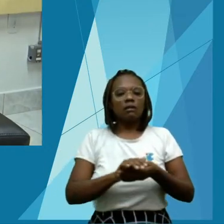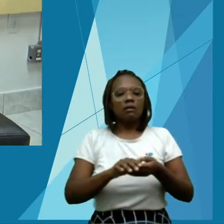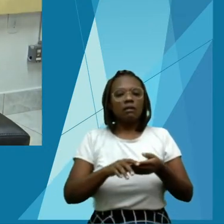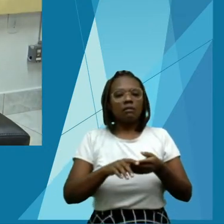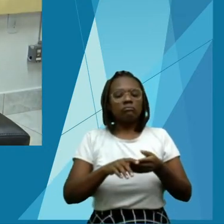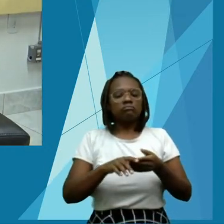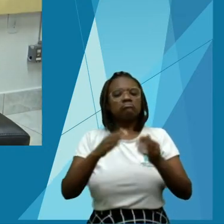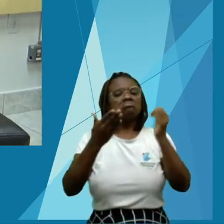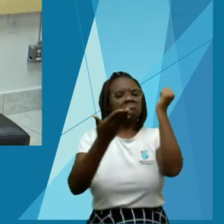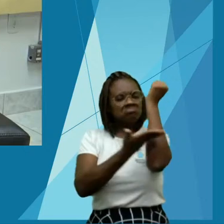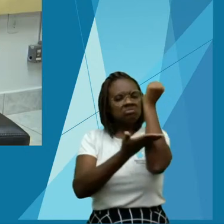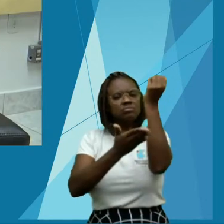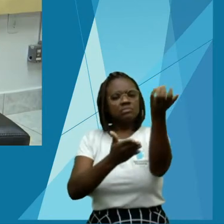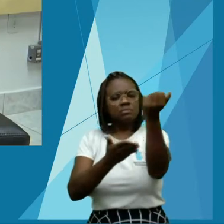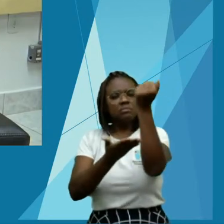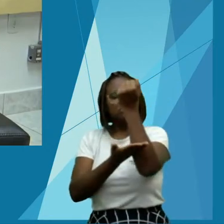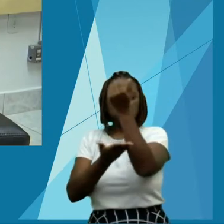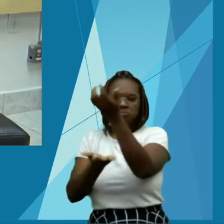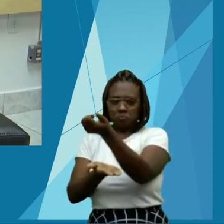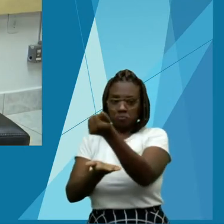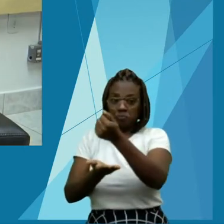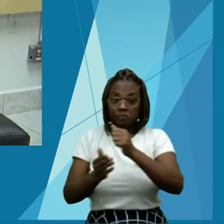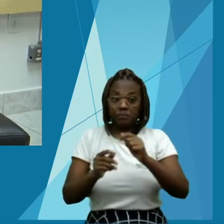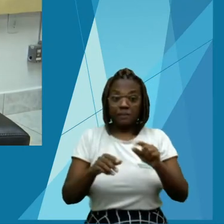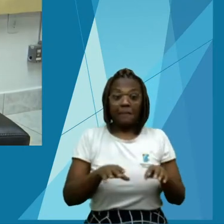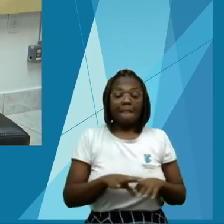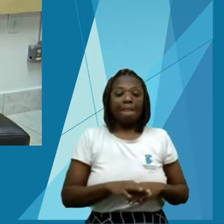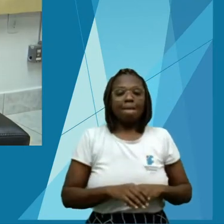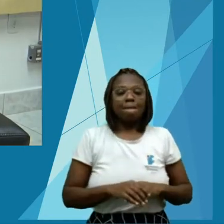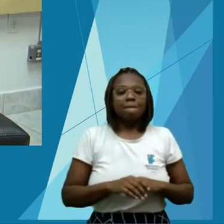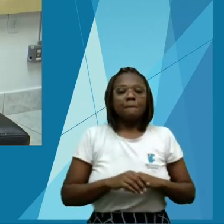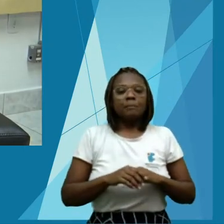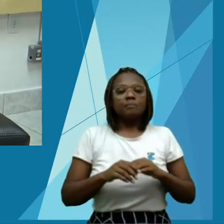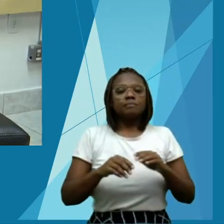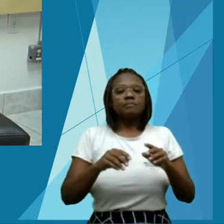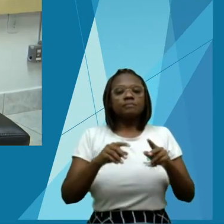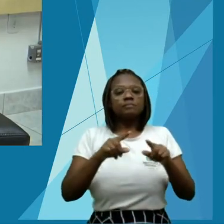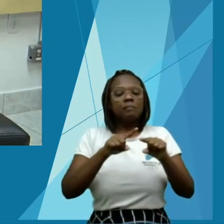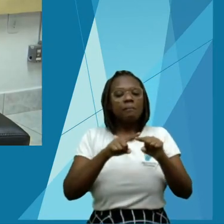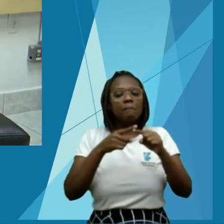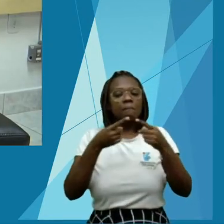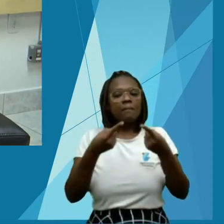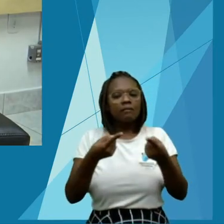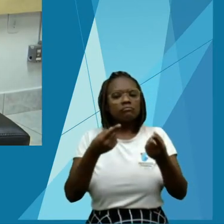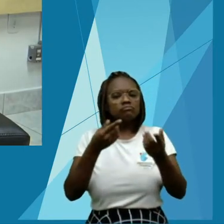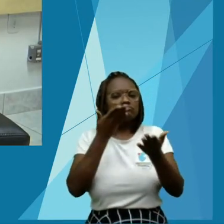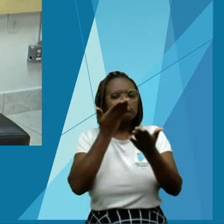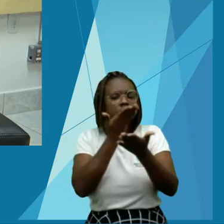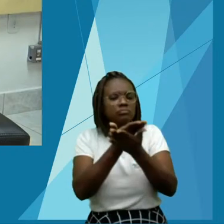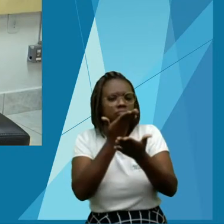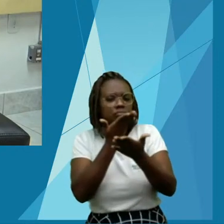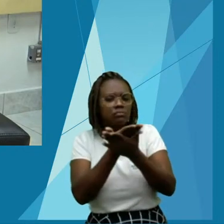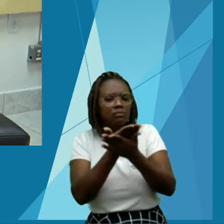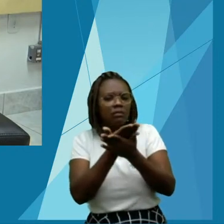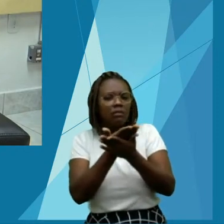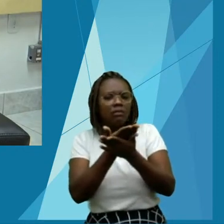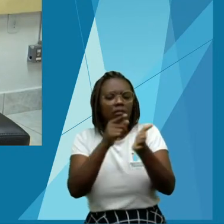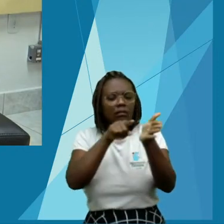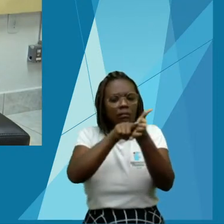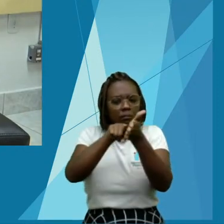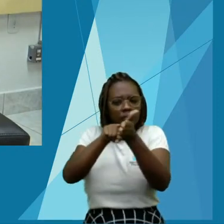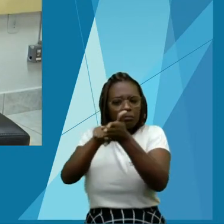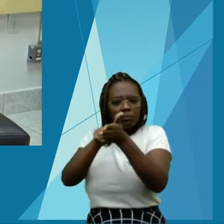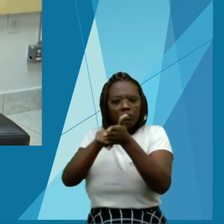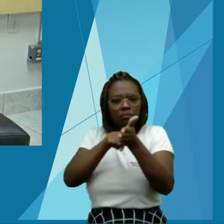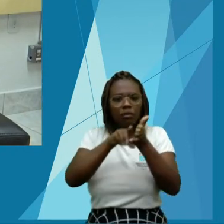No campo do extrativismo madeireiro, um belo capítulo de manejo florestal também contém o livro. Assim, encerramos a parte do livro